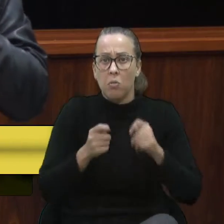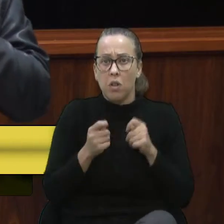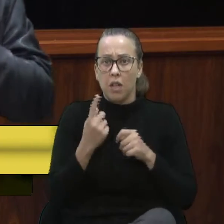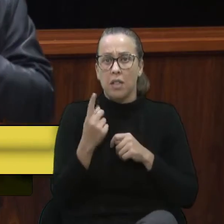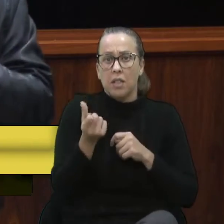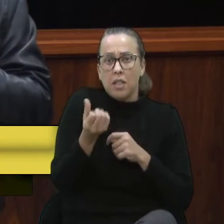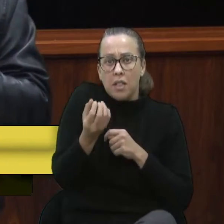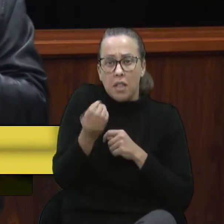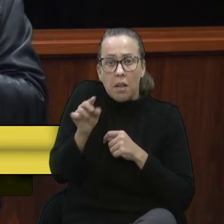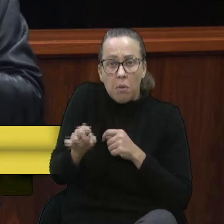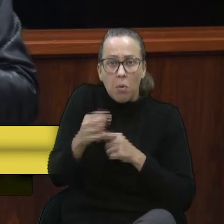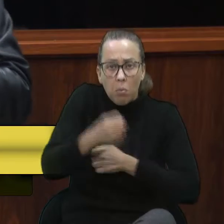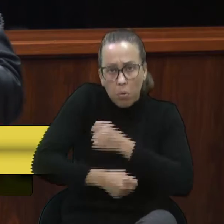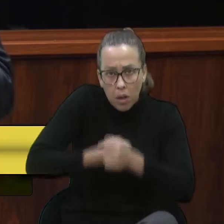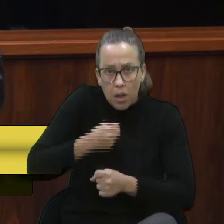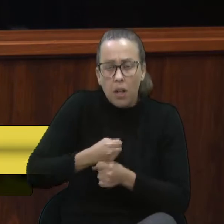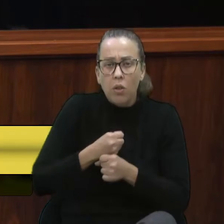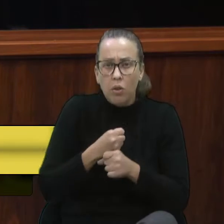mil por ano,